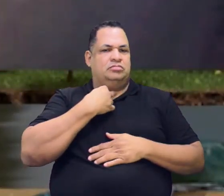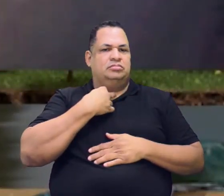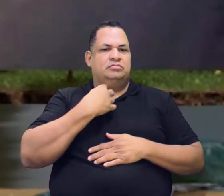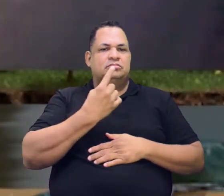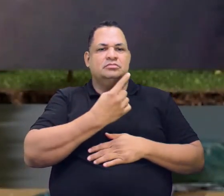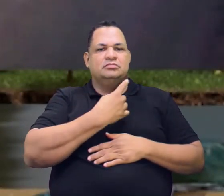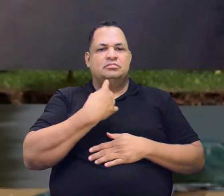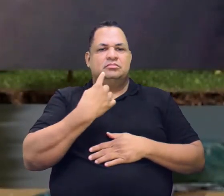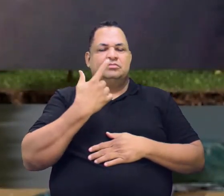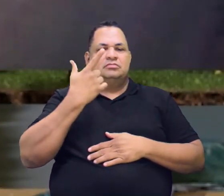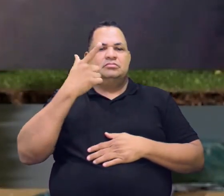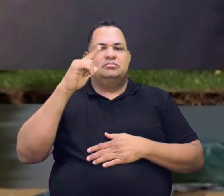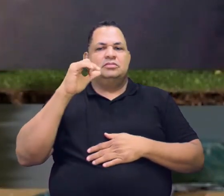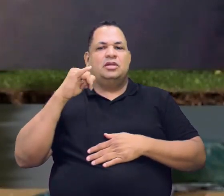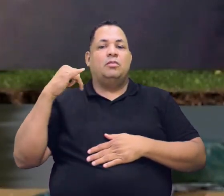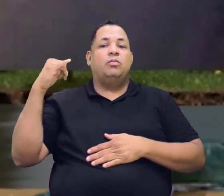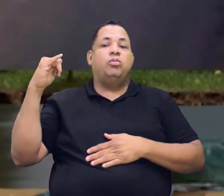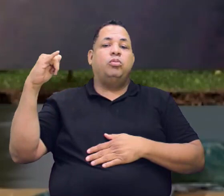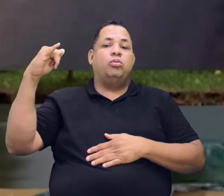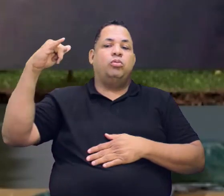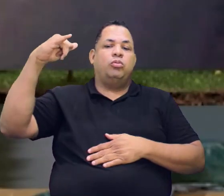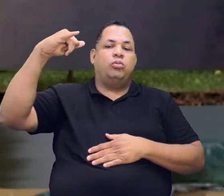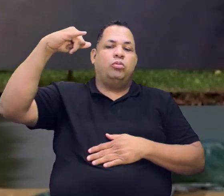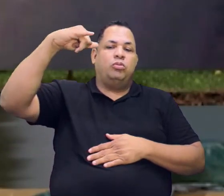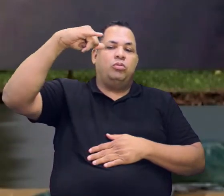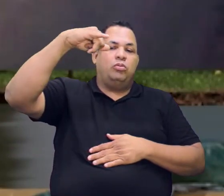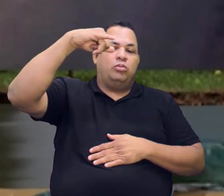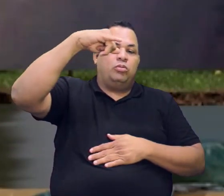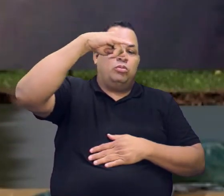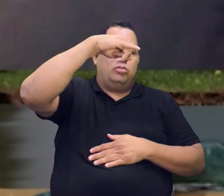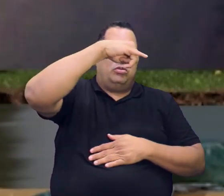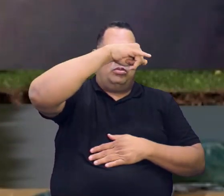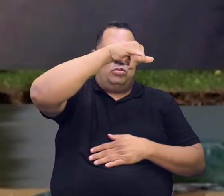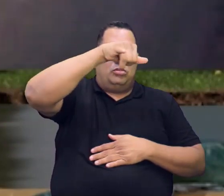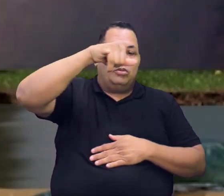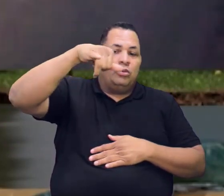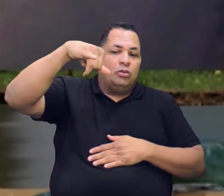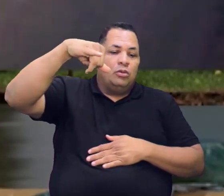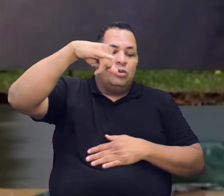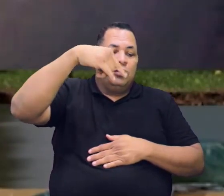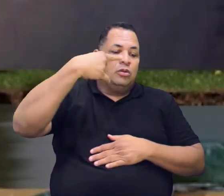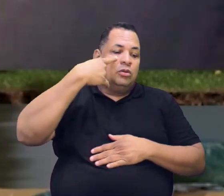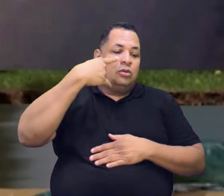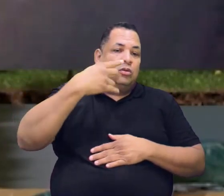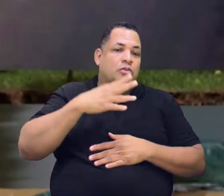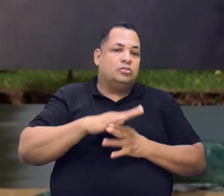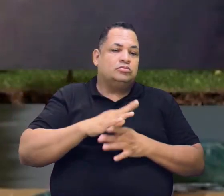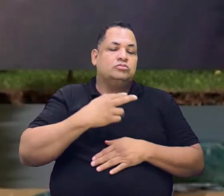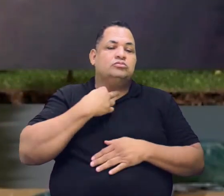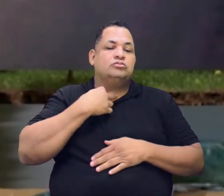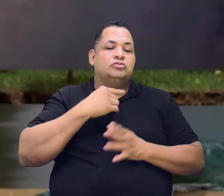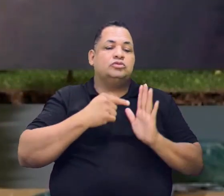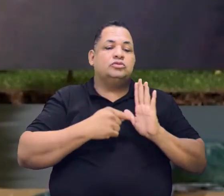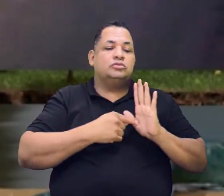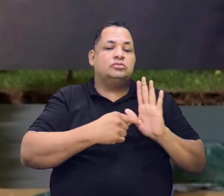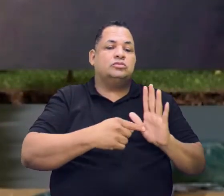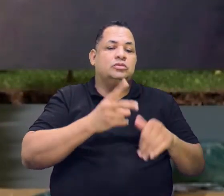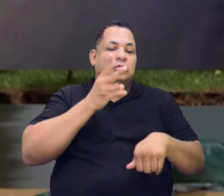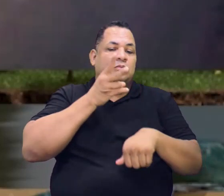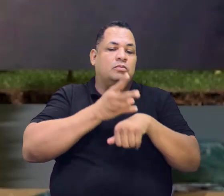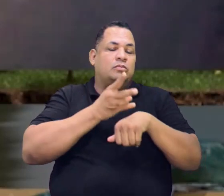Nós conseguimos sobrevoar com um drone ali. Tinha uma área que nós não podíamos mostrar para